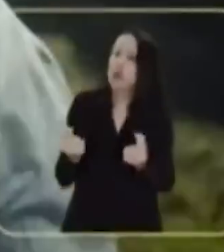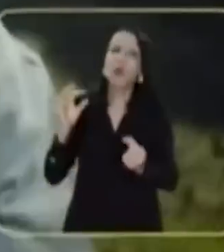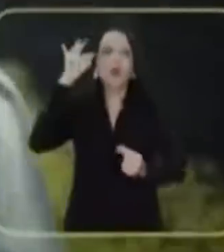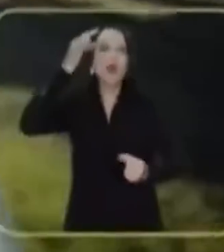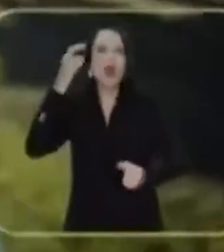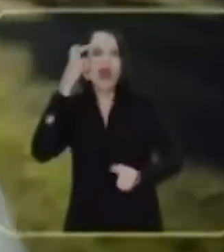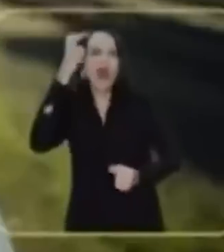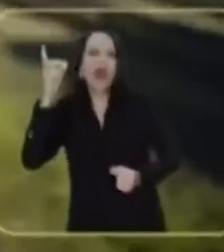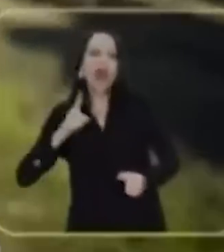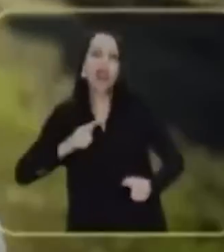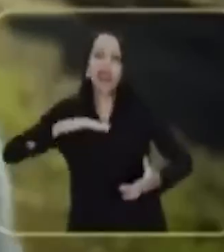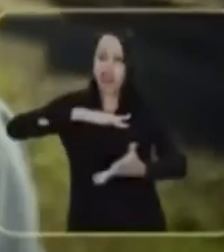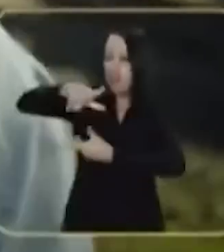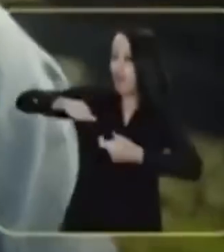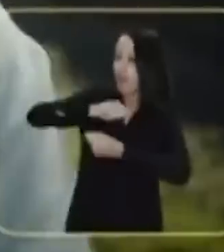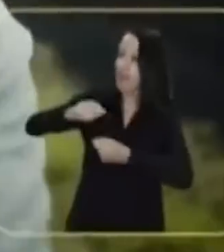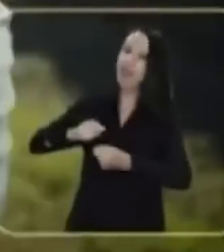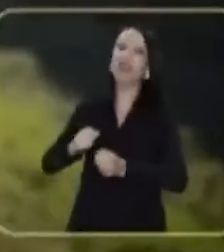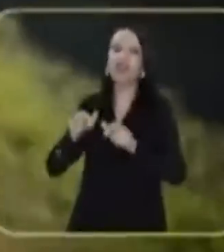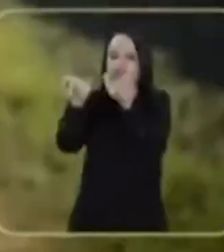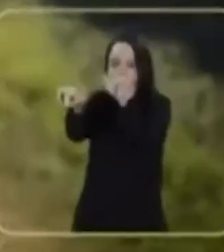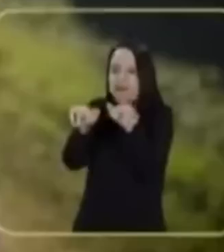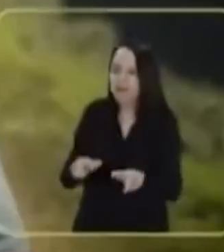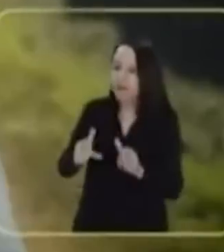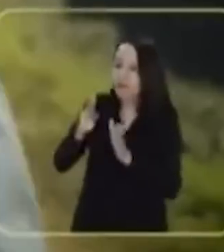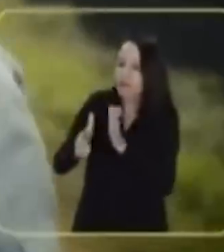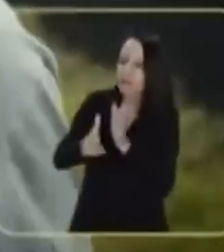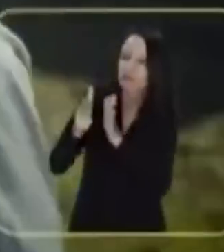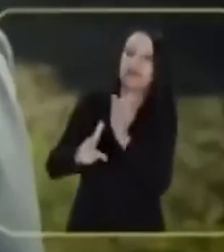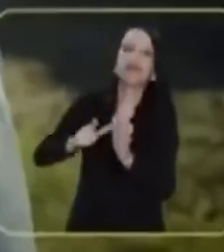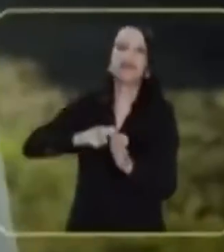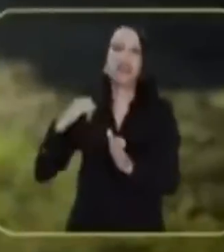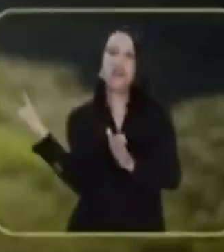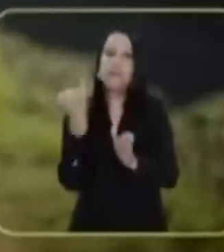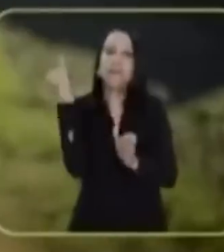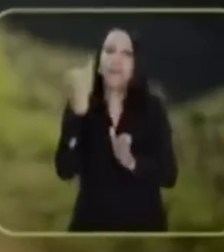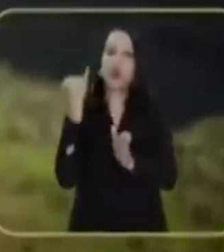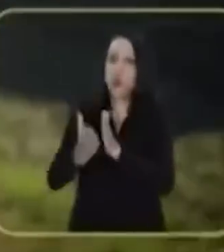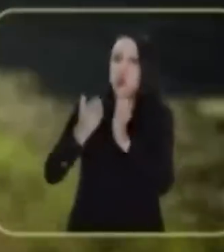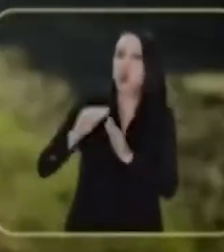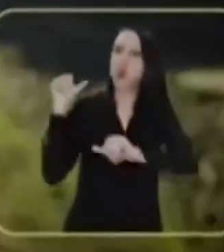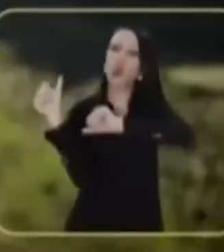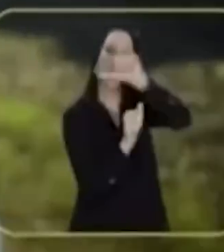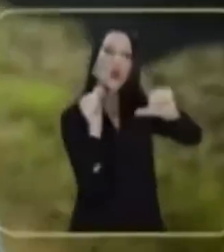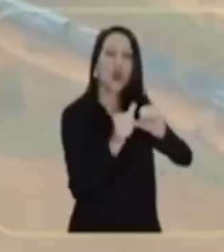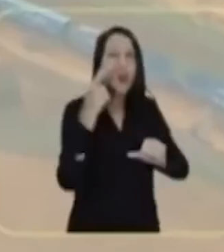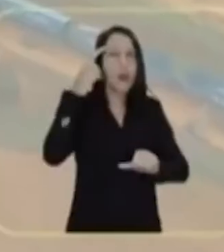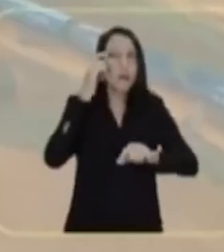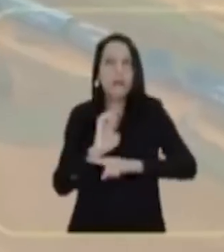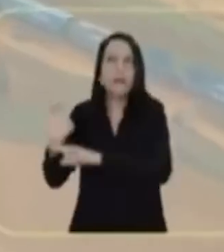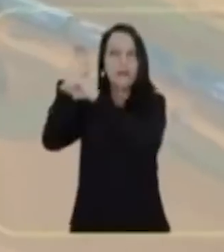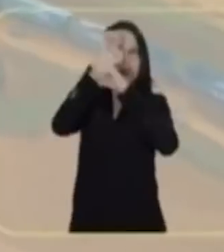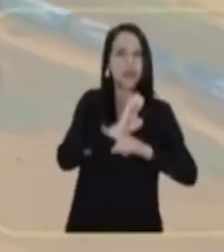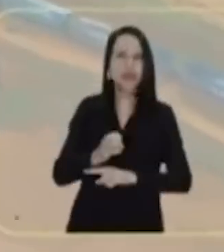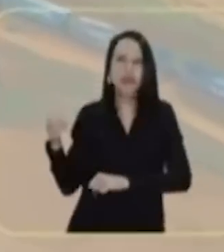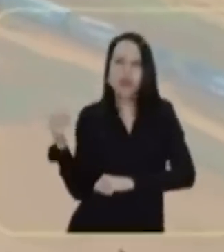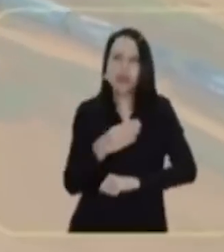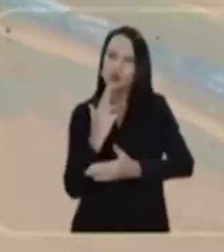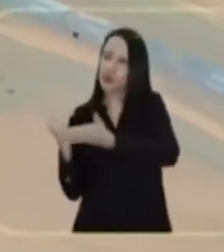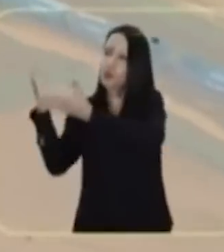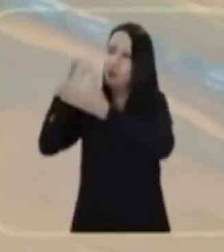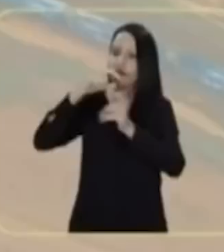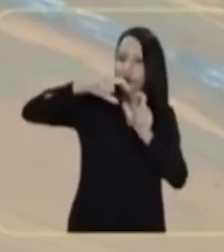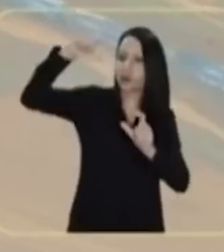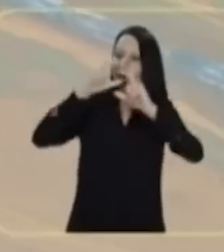custo, eficiência e sustentabilidade. O trem é uma importante solução pra transformar o transporte no Estado. Foi pensando nisso que